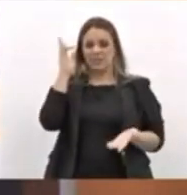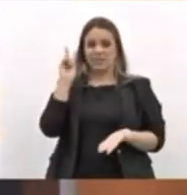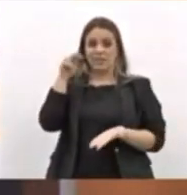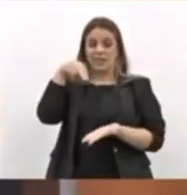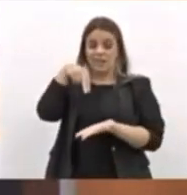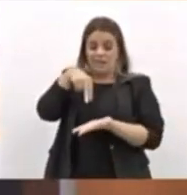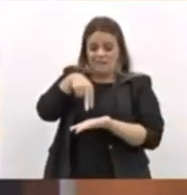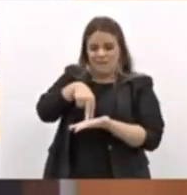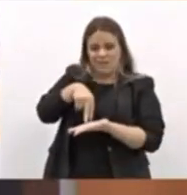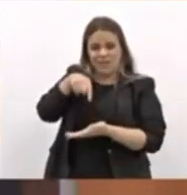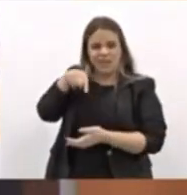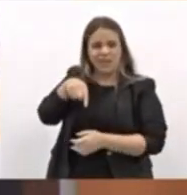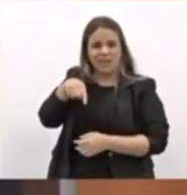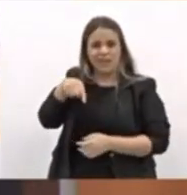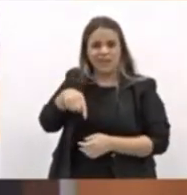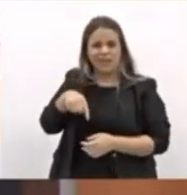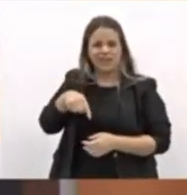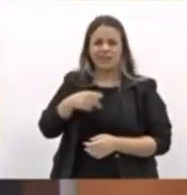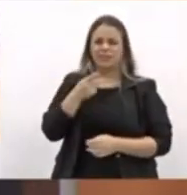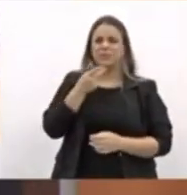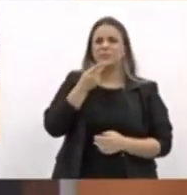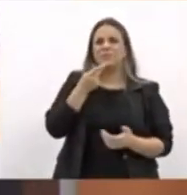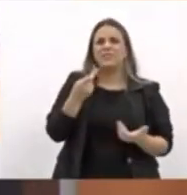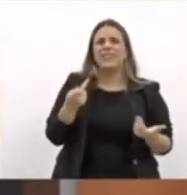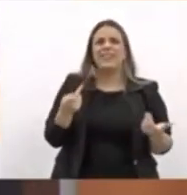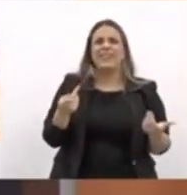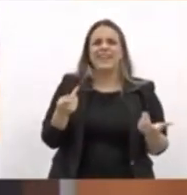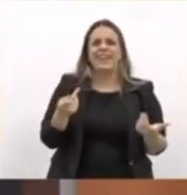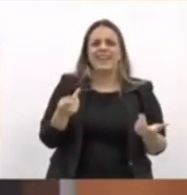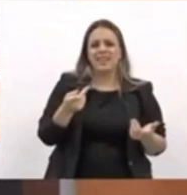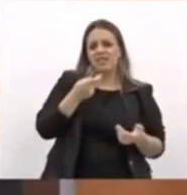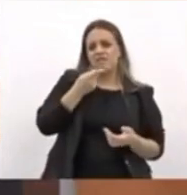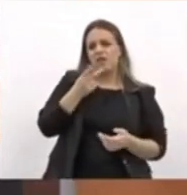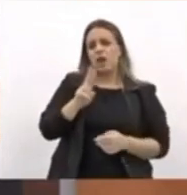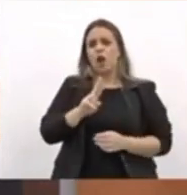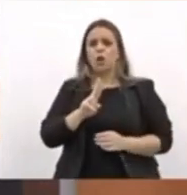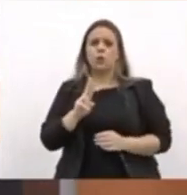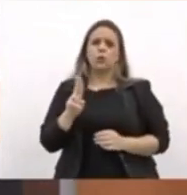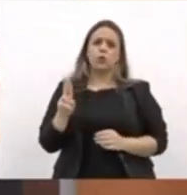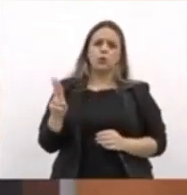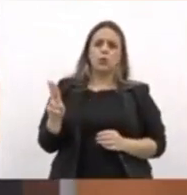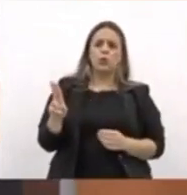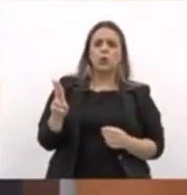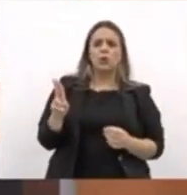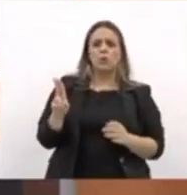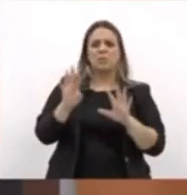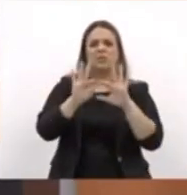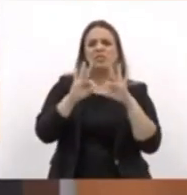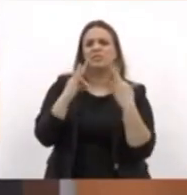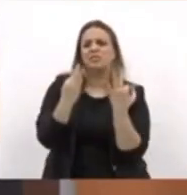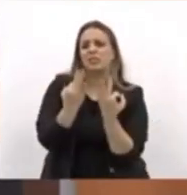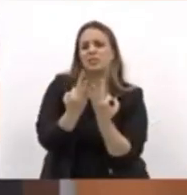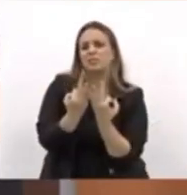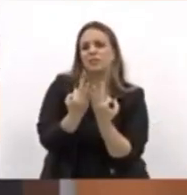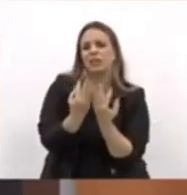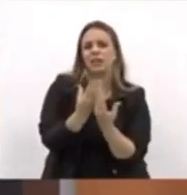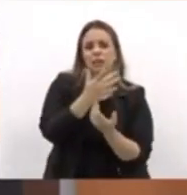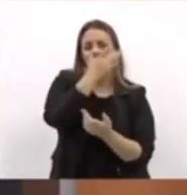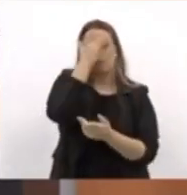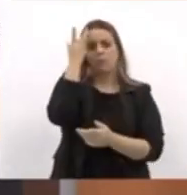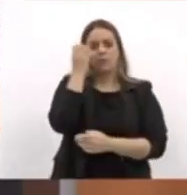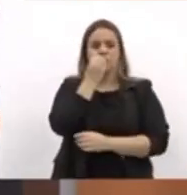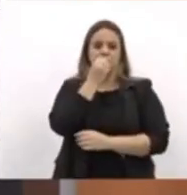e dizer, e falar em nome de famílias de bem,